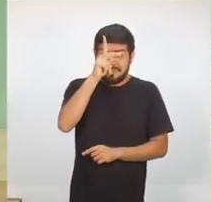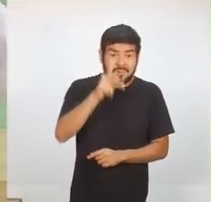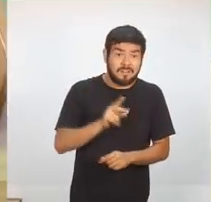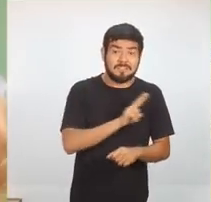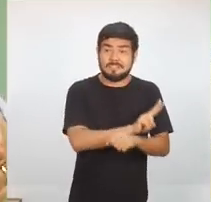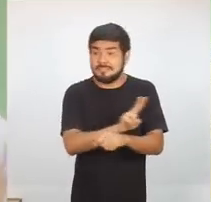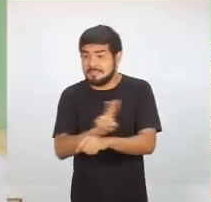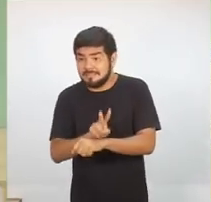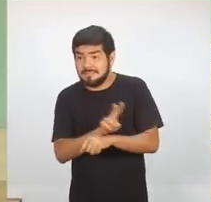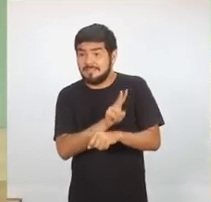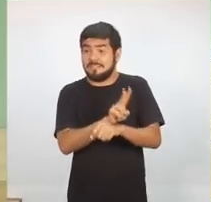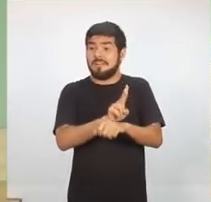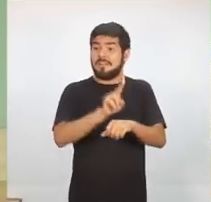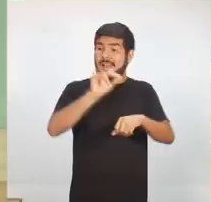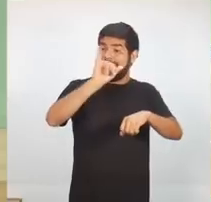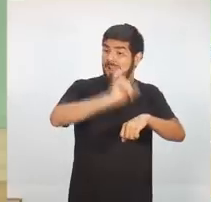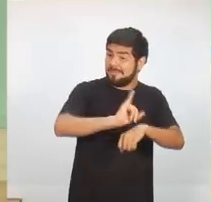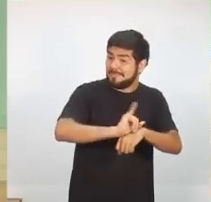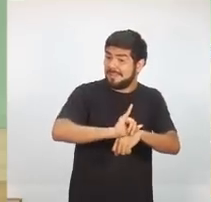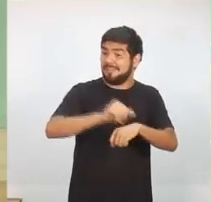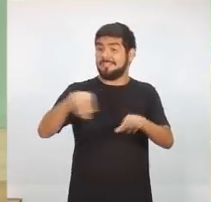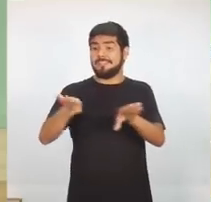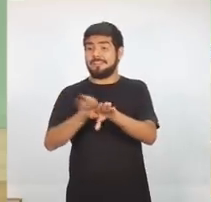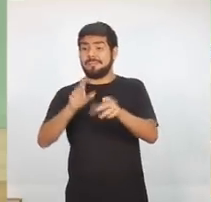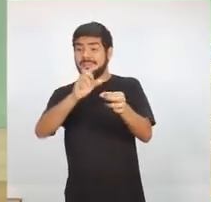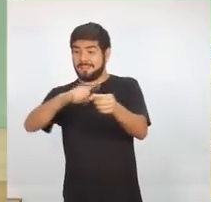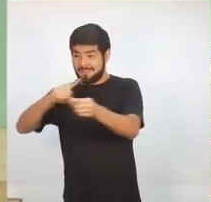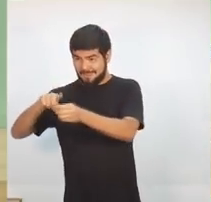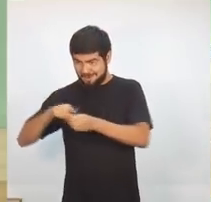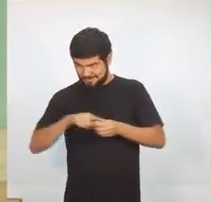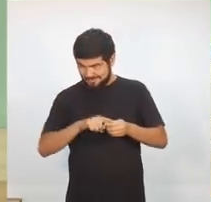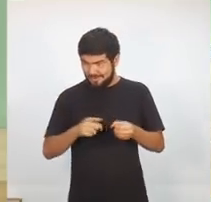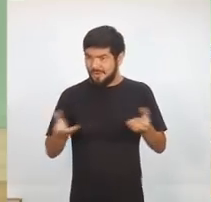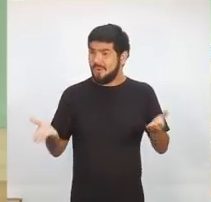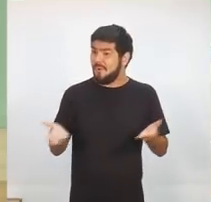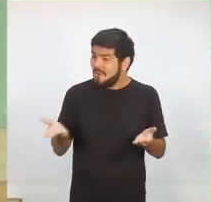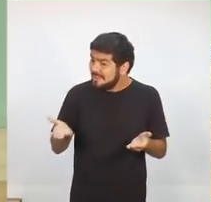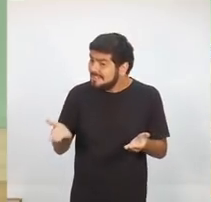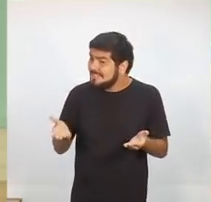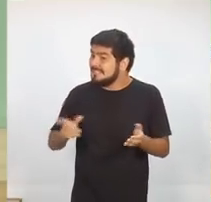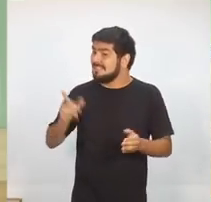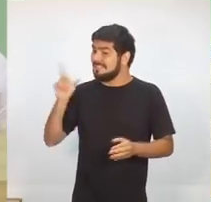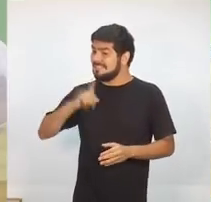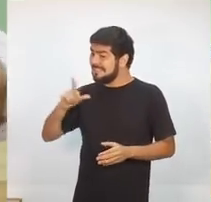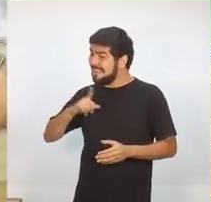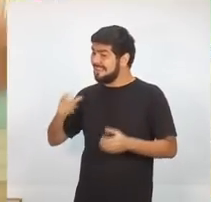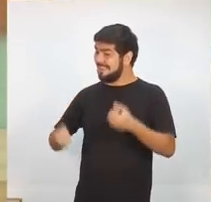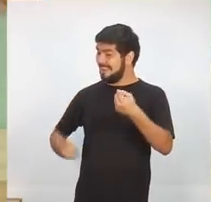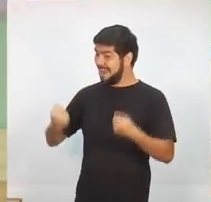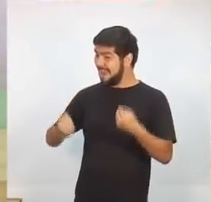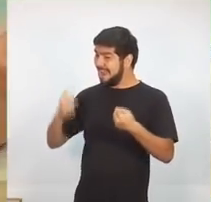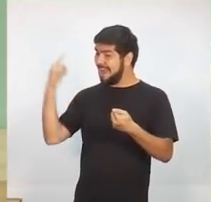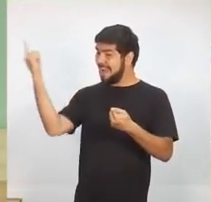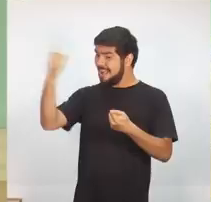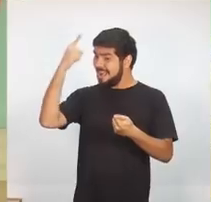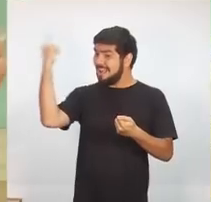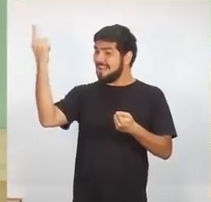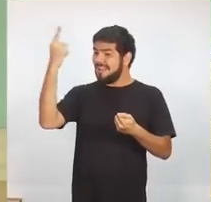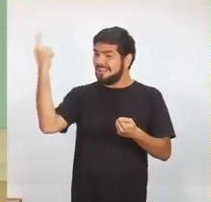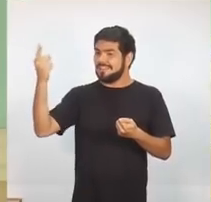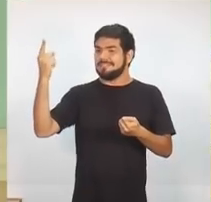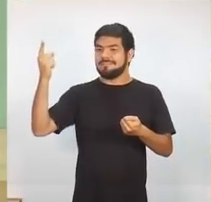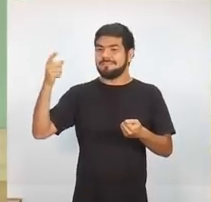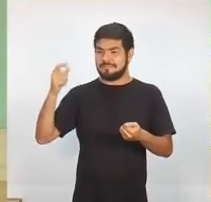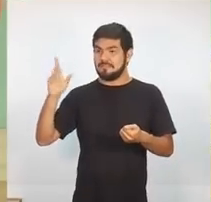cobrir, tanto a capital como o interior. Hoje, tem viaturas e cicões que não estão rodando, está sendo